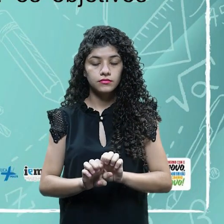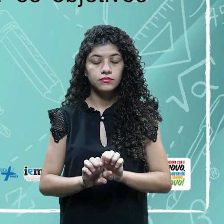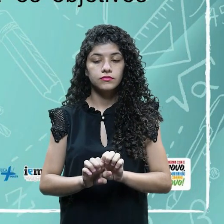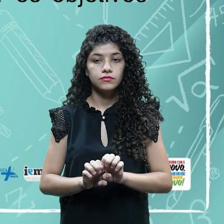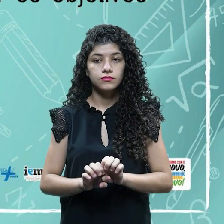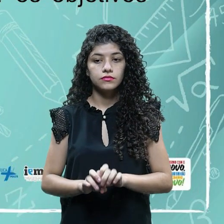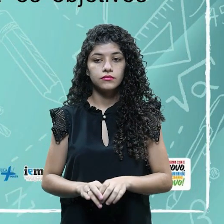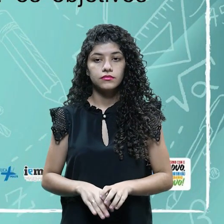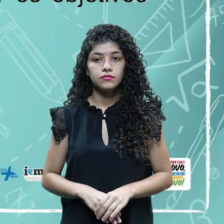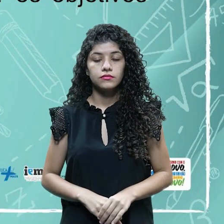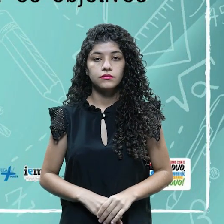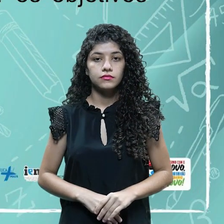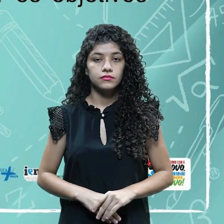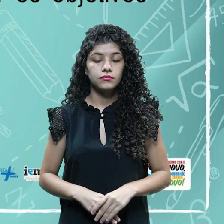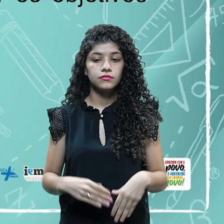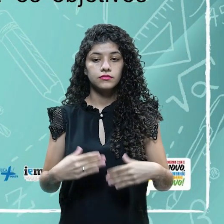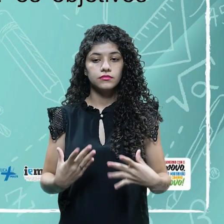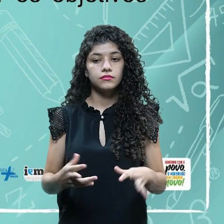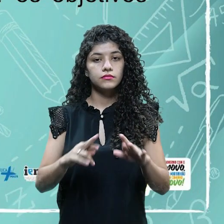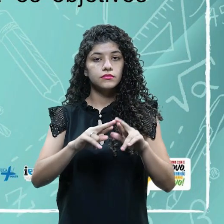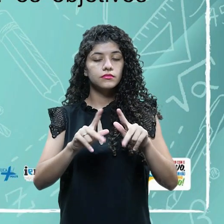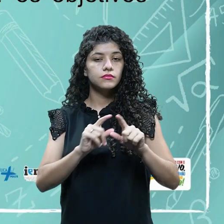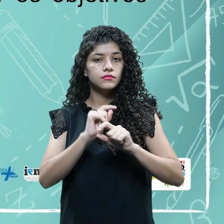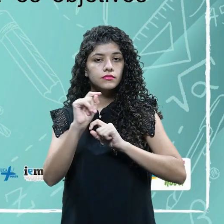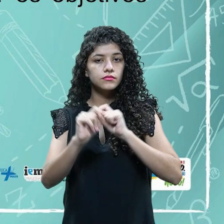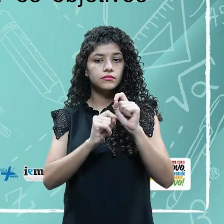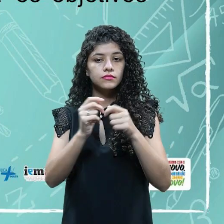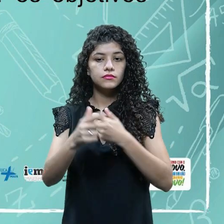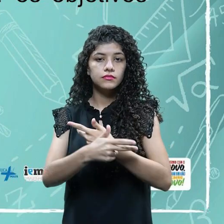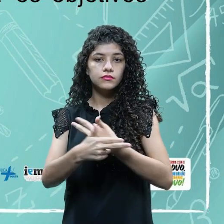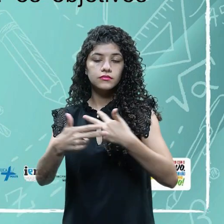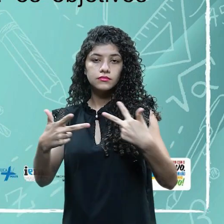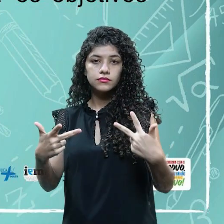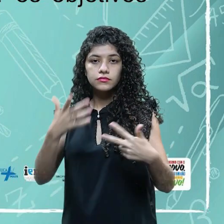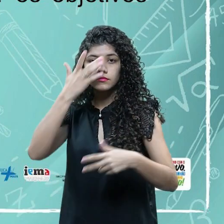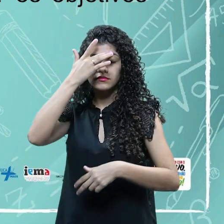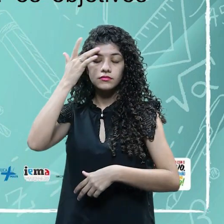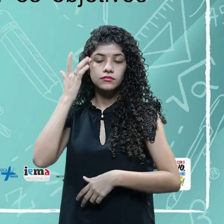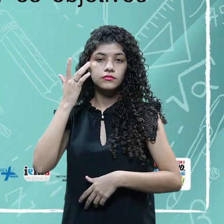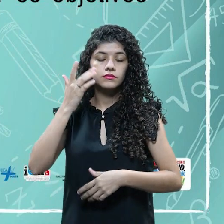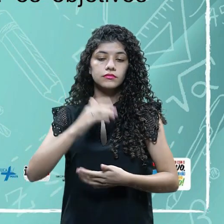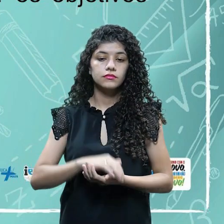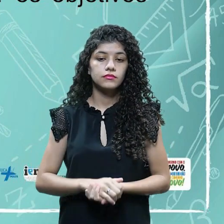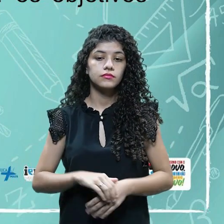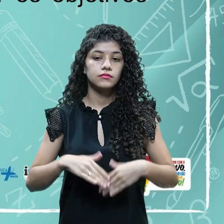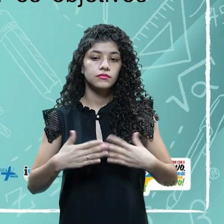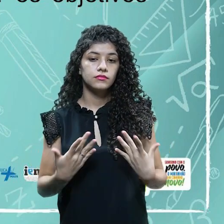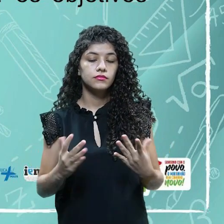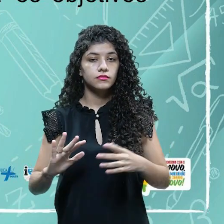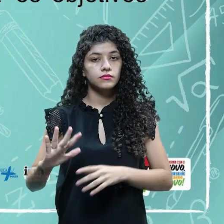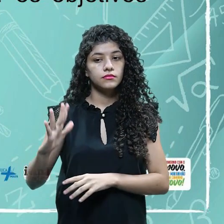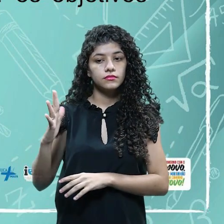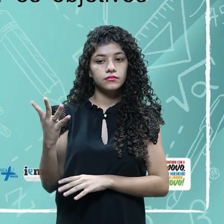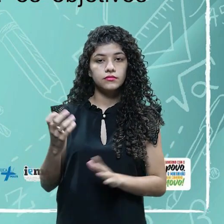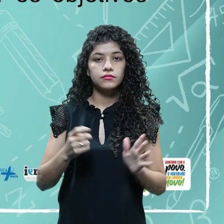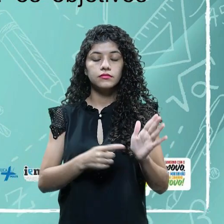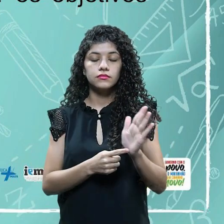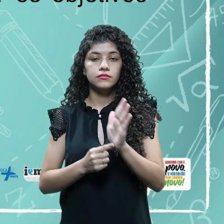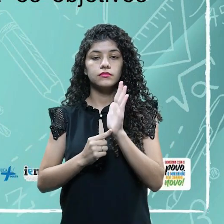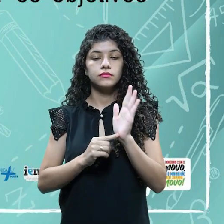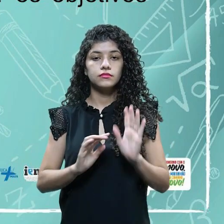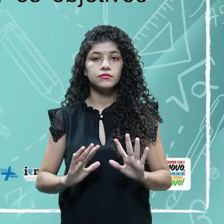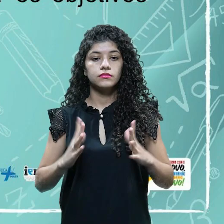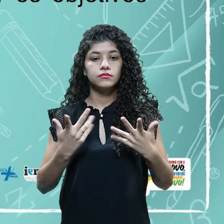É o que diferencia, né, das demais no mercado. Então, a realização de um evento, ele exige a atenção